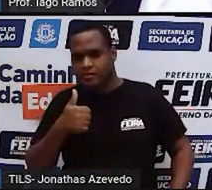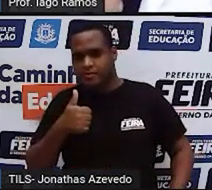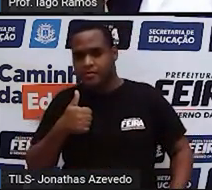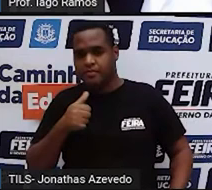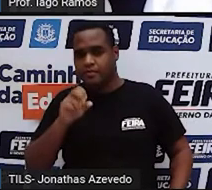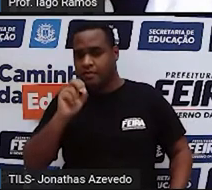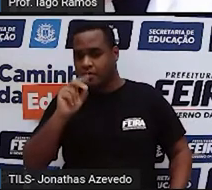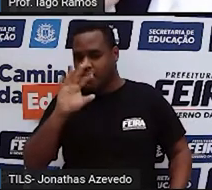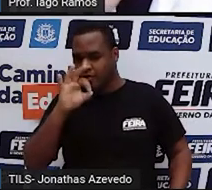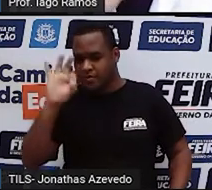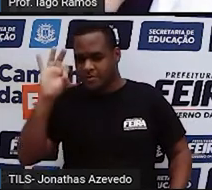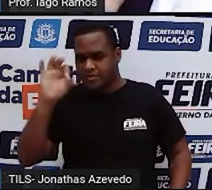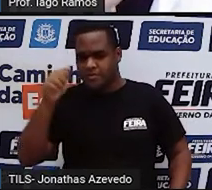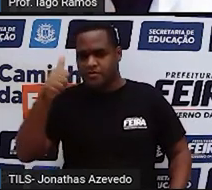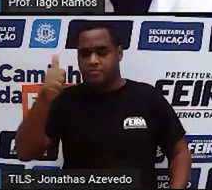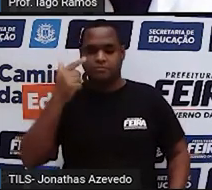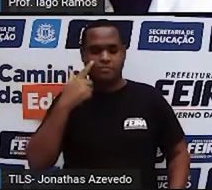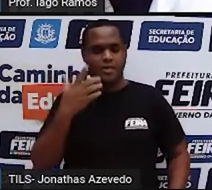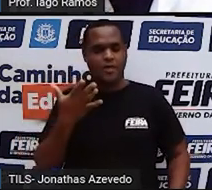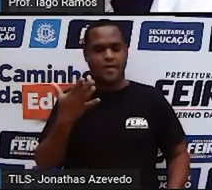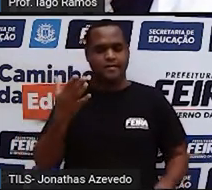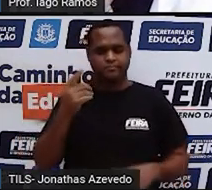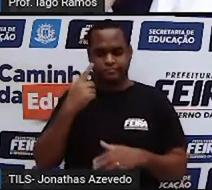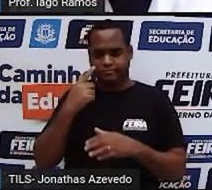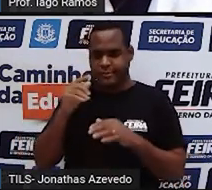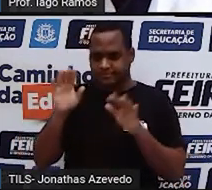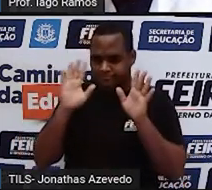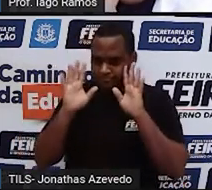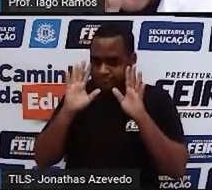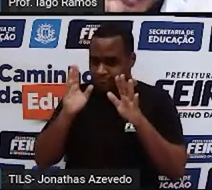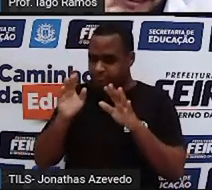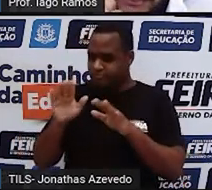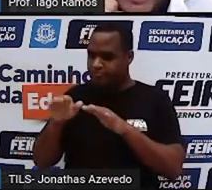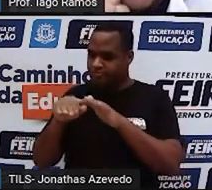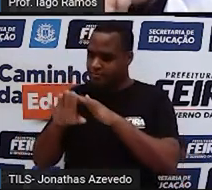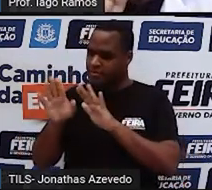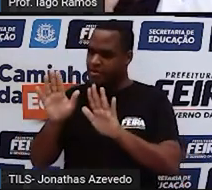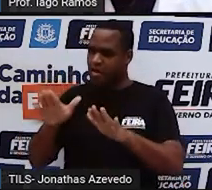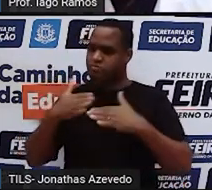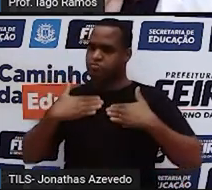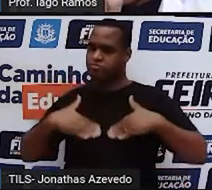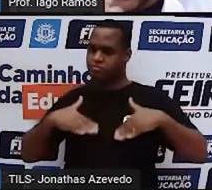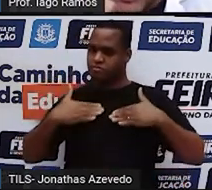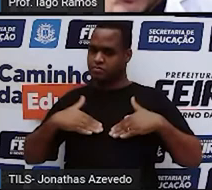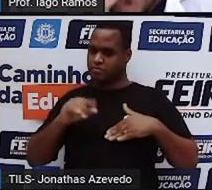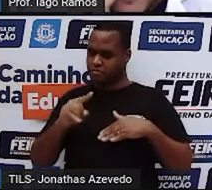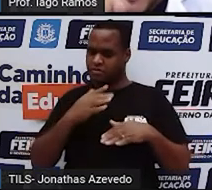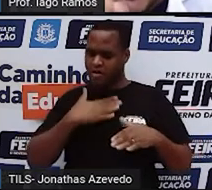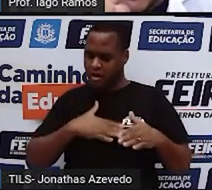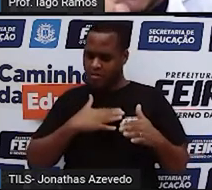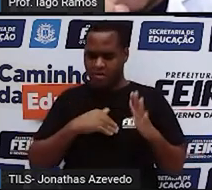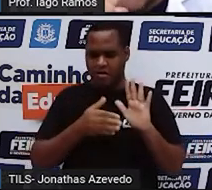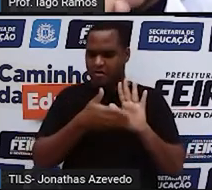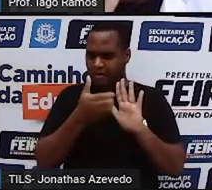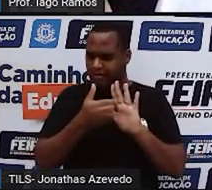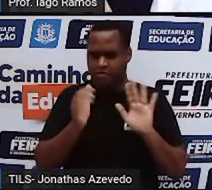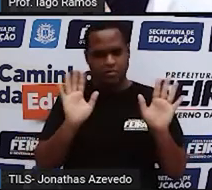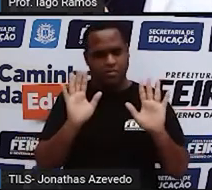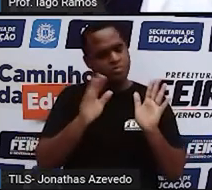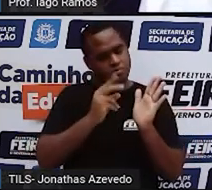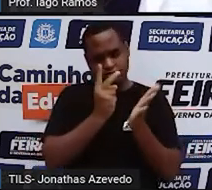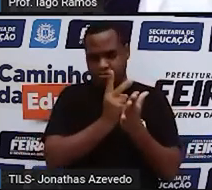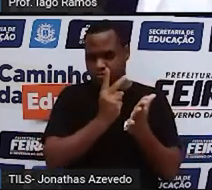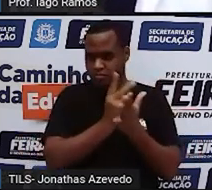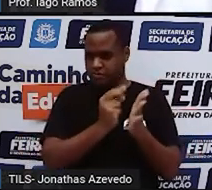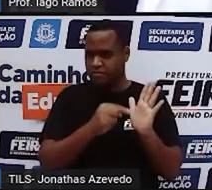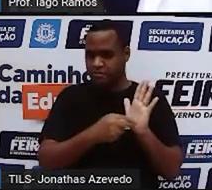Ótimo. Agora, guarda o resultado. Guarda esse último resultado. É esse aí que eu quero. Segura. Não perde ele. Porque eu